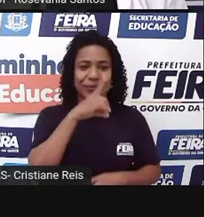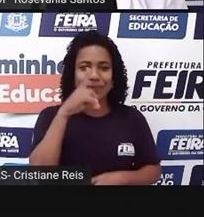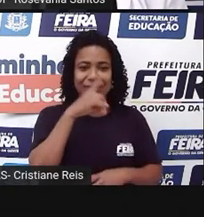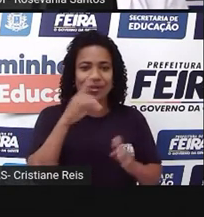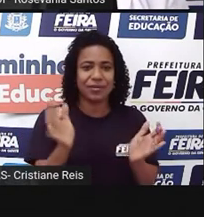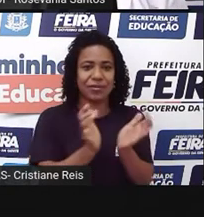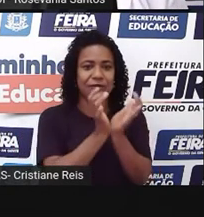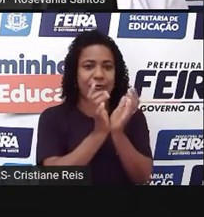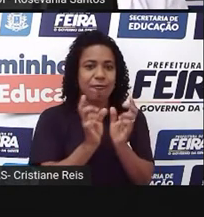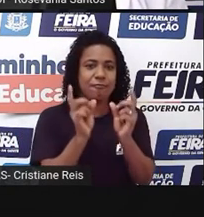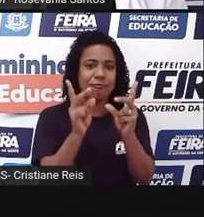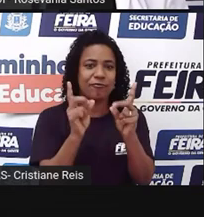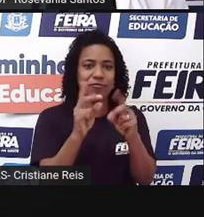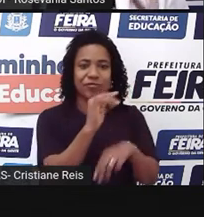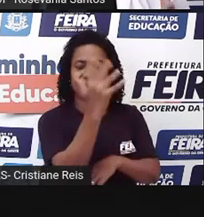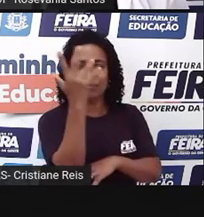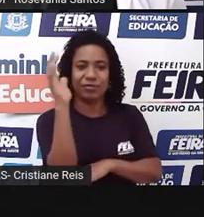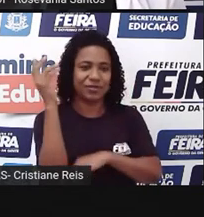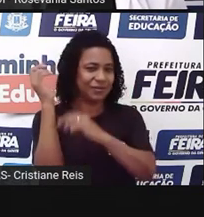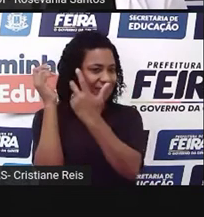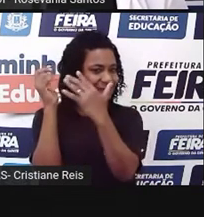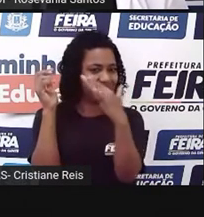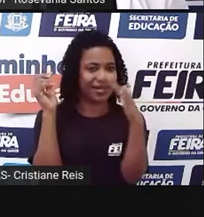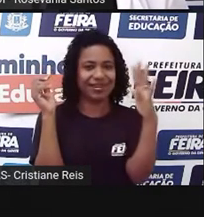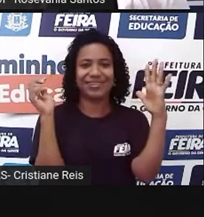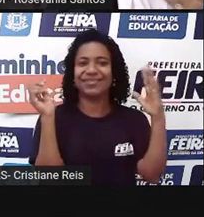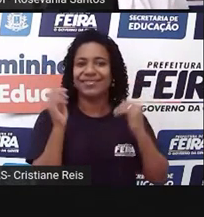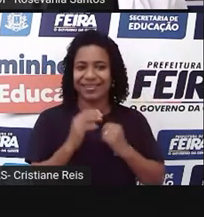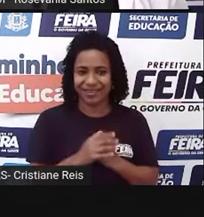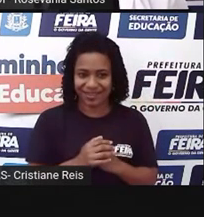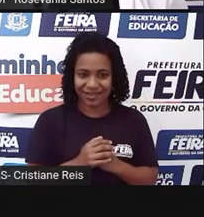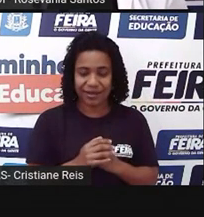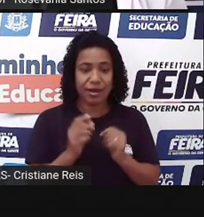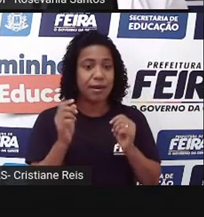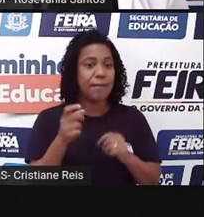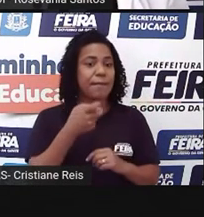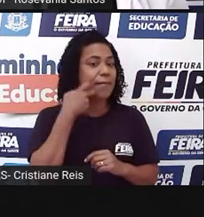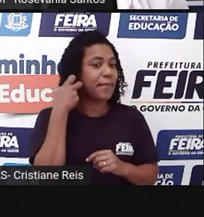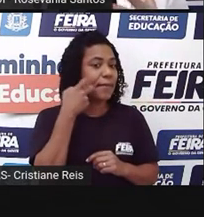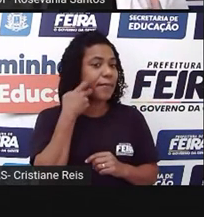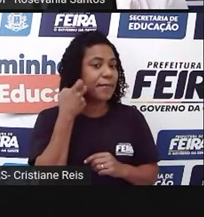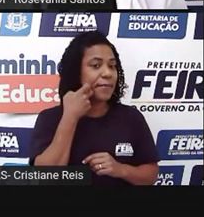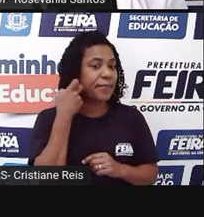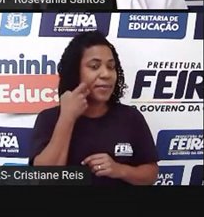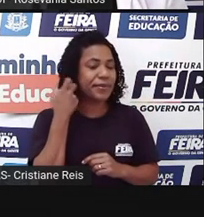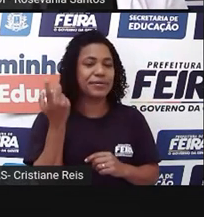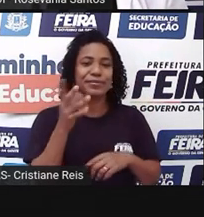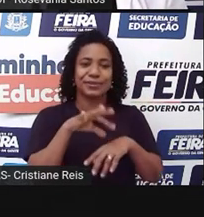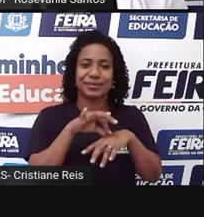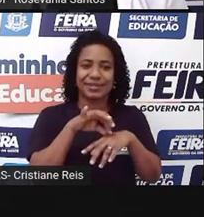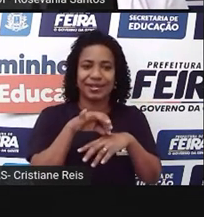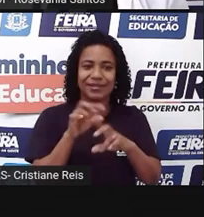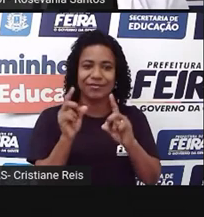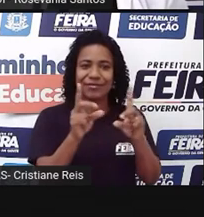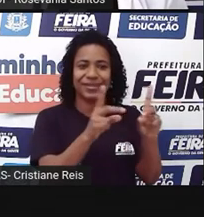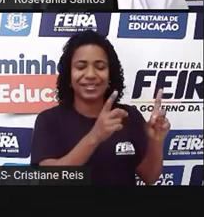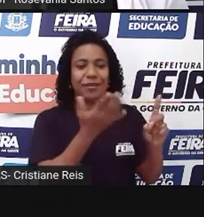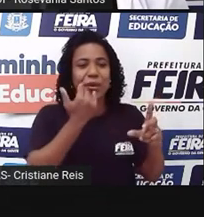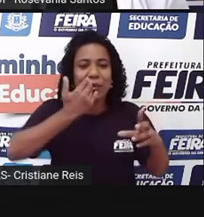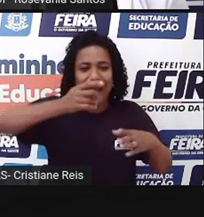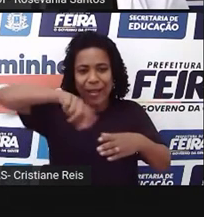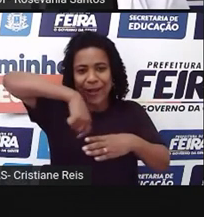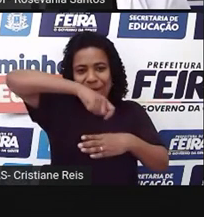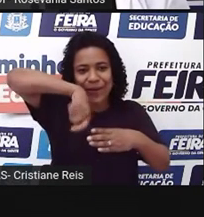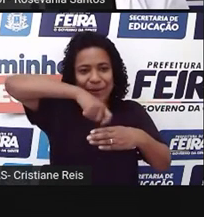vendem lá, a venda de peixes, de carne e as famosas, embora serem os famosos pratos típicos, né? Que você pode